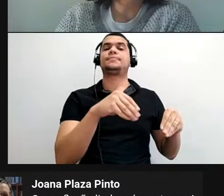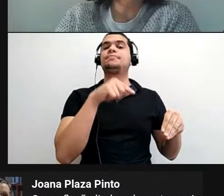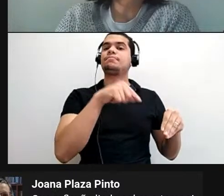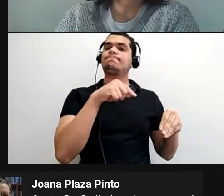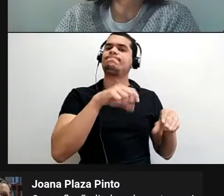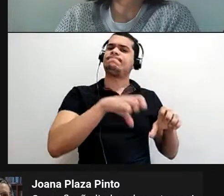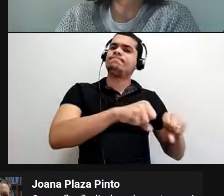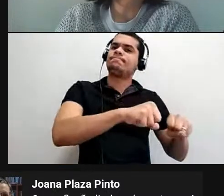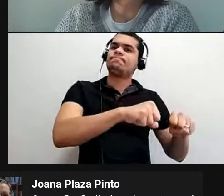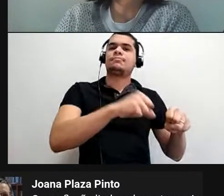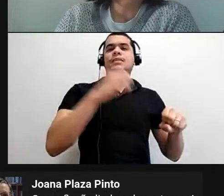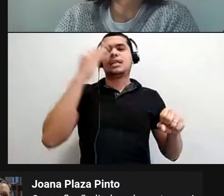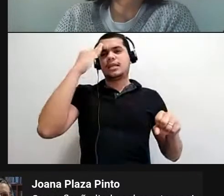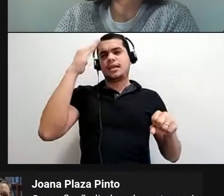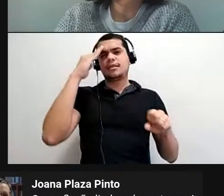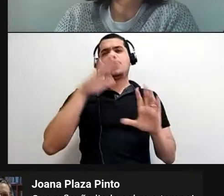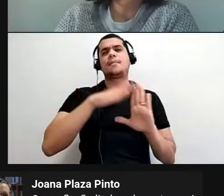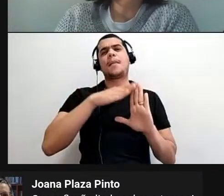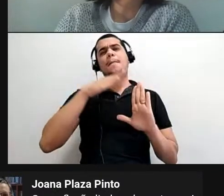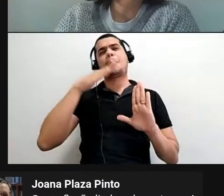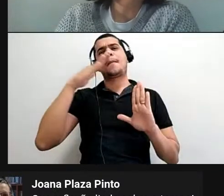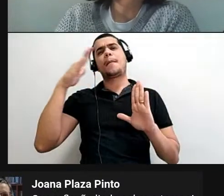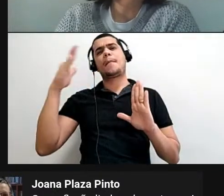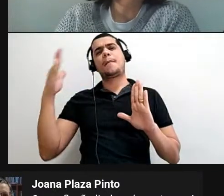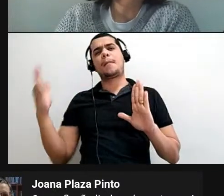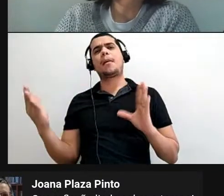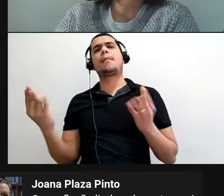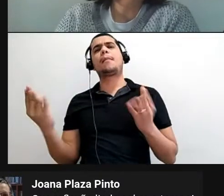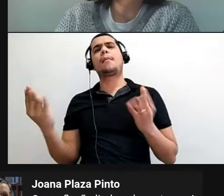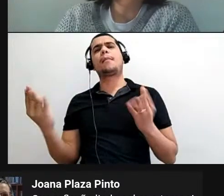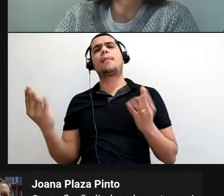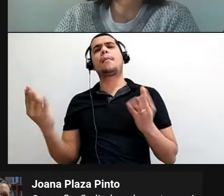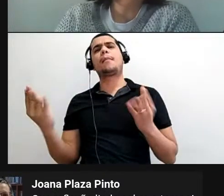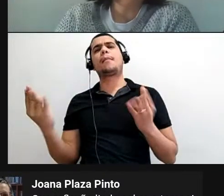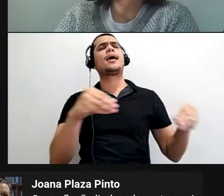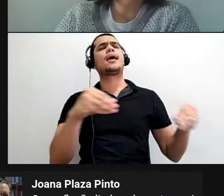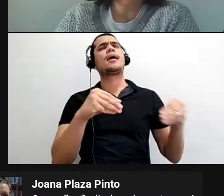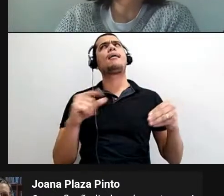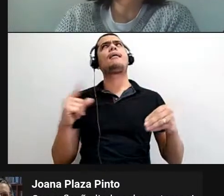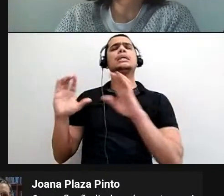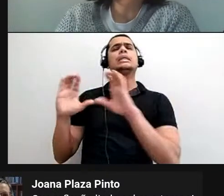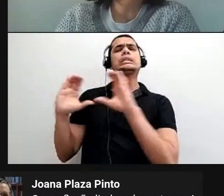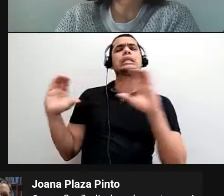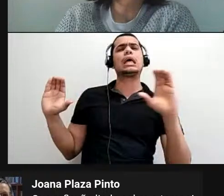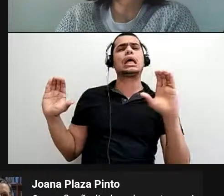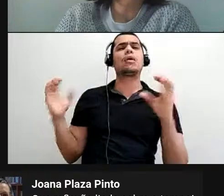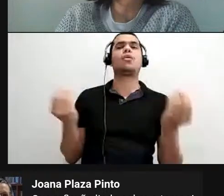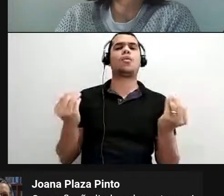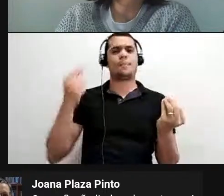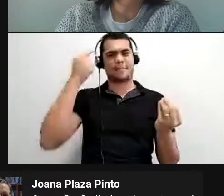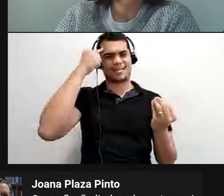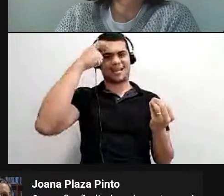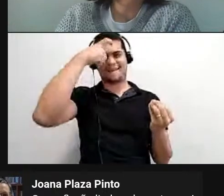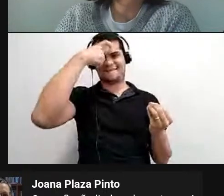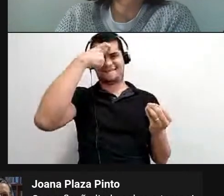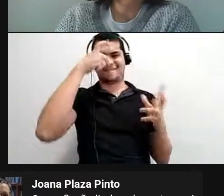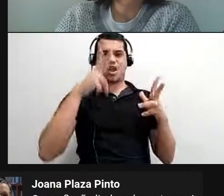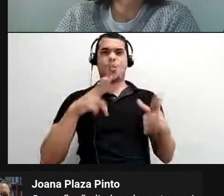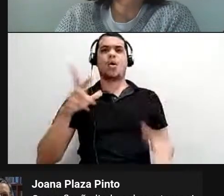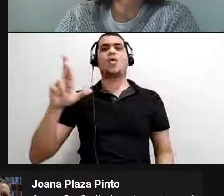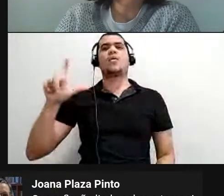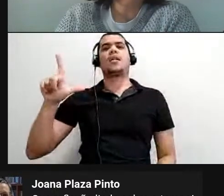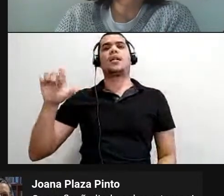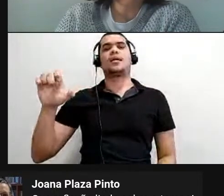começa a entender os ciclos dos céus e os ciclos da Terra, né, porque você não começa a entender a partir de uma racionalidade, como bem falou a Letícia,